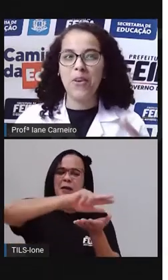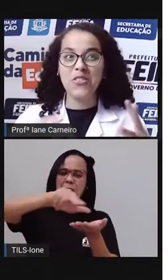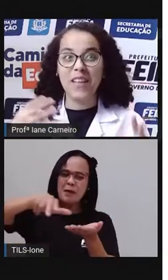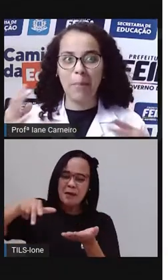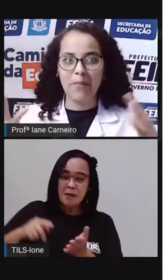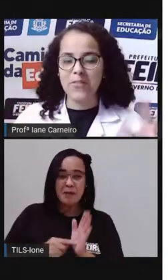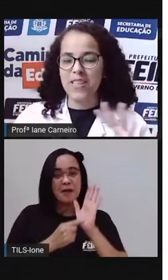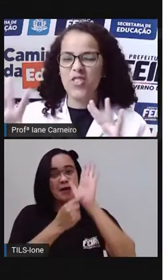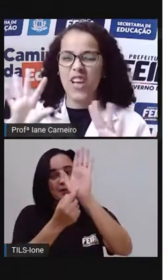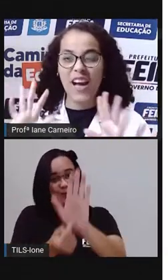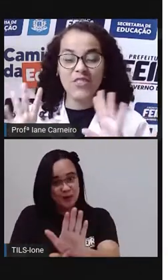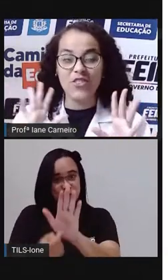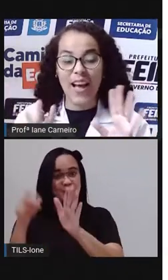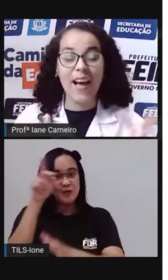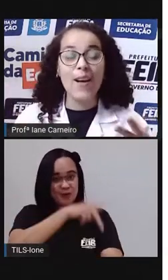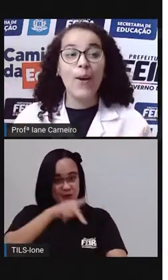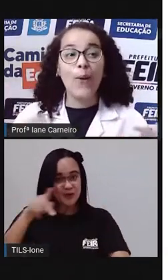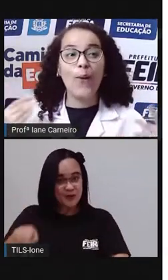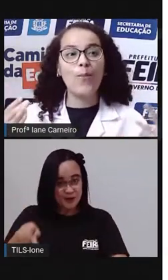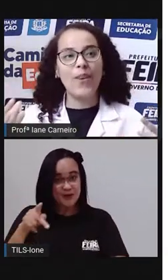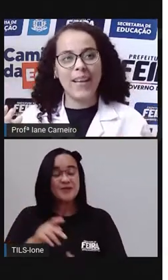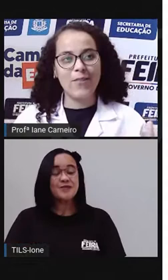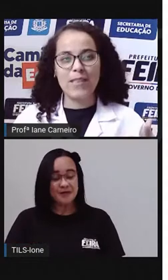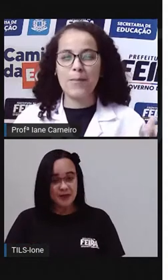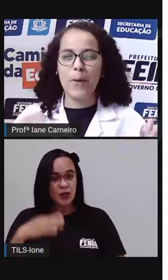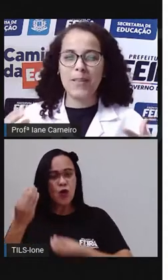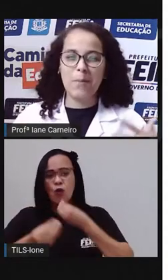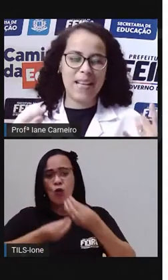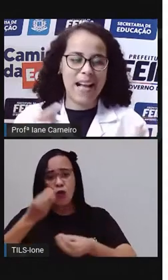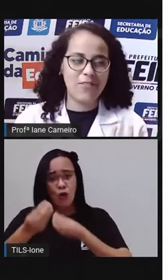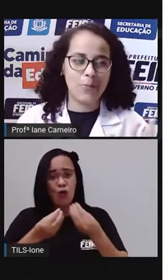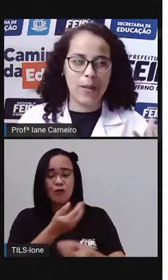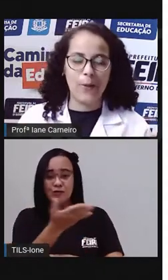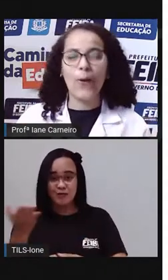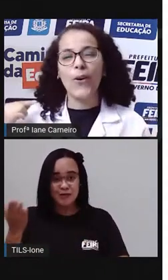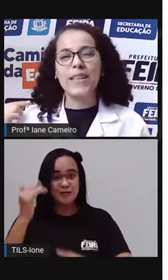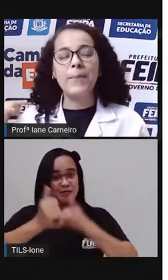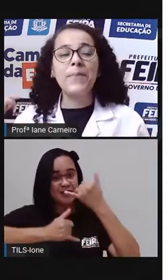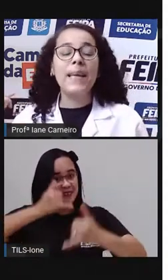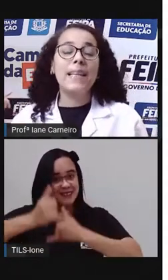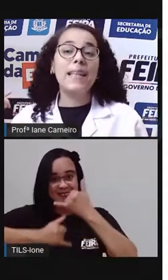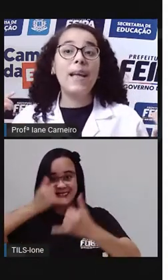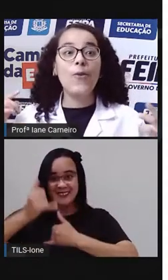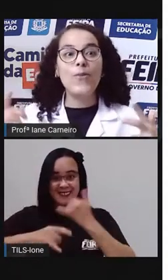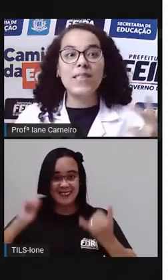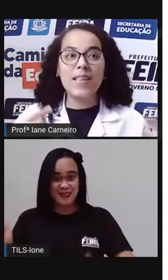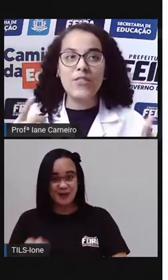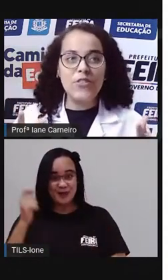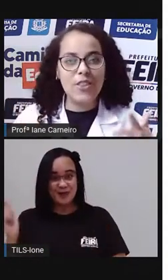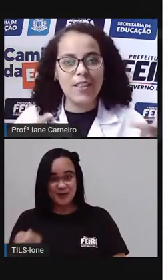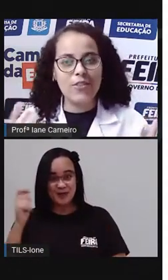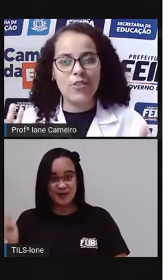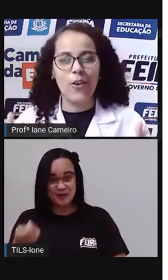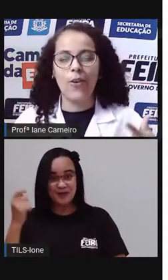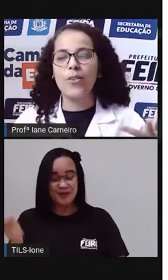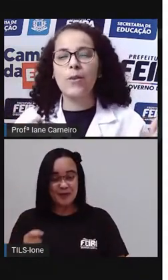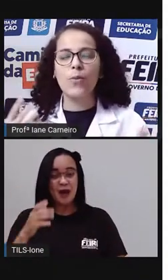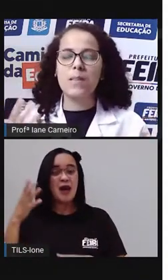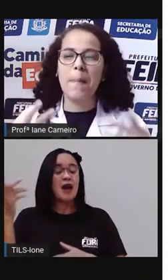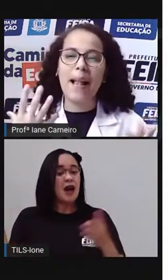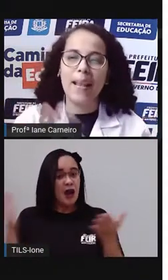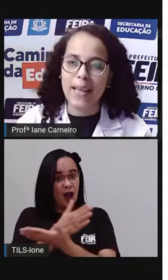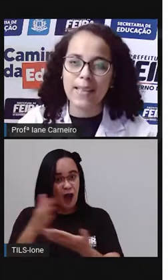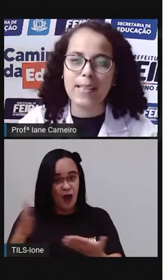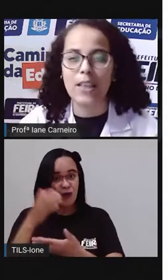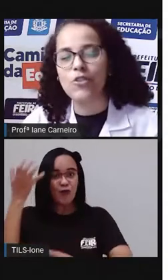prova é mostrar para vocês já já como é que vocês podem brincar de pular corda. Tem algumas cantigas de roda,